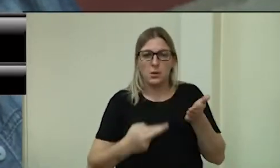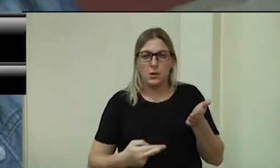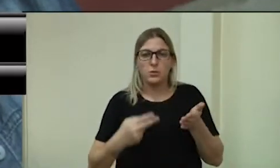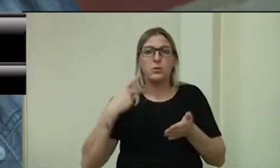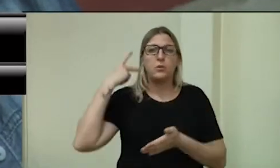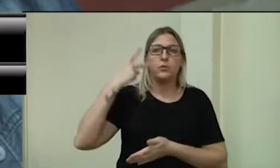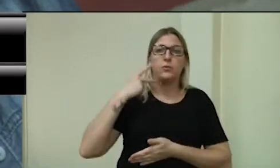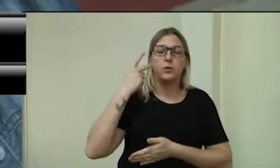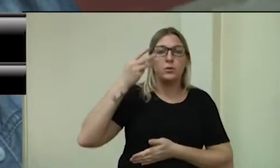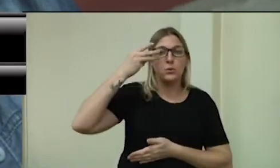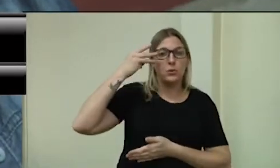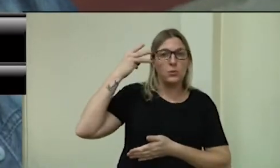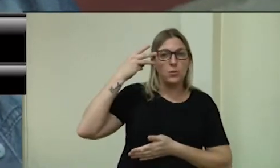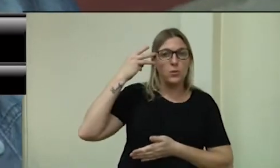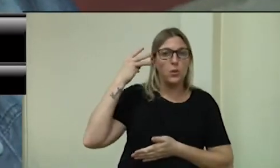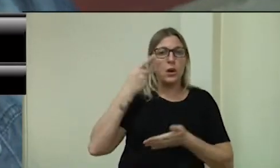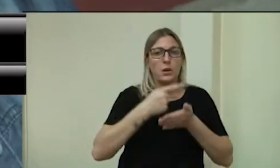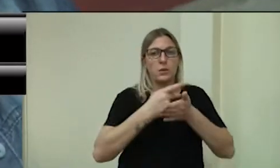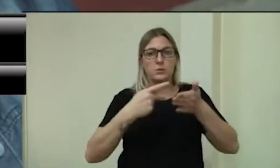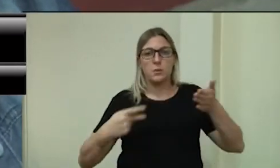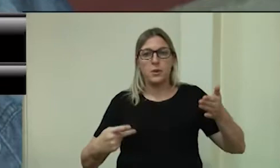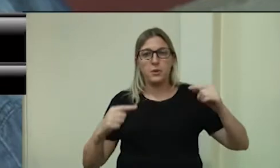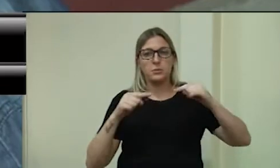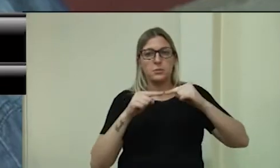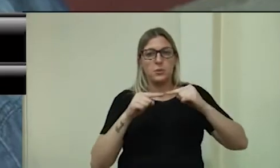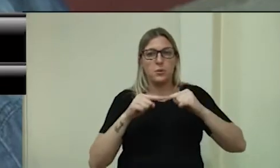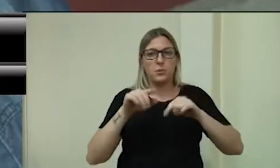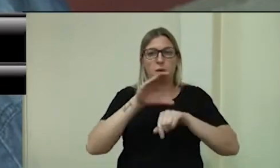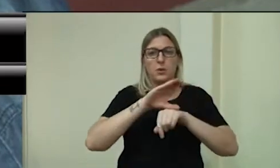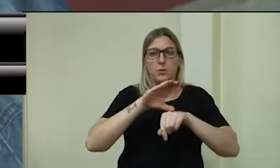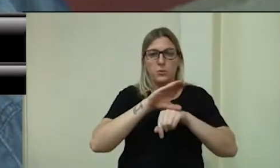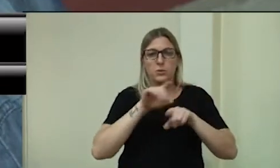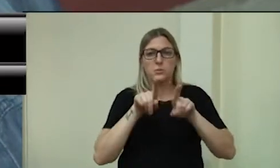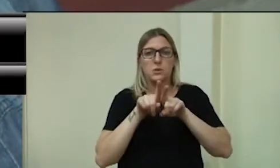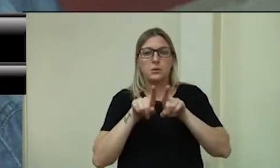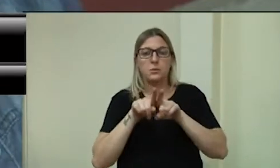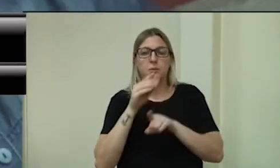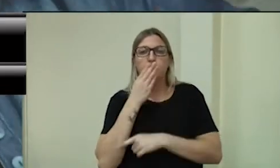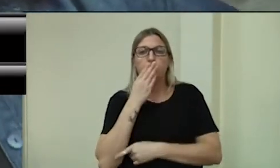Wallace Soares e o parecer é constitucional e favorável.